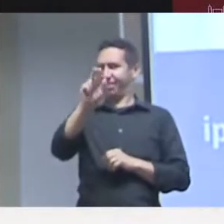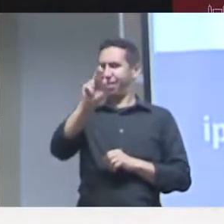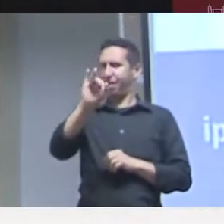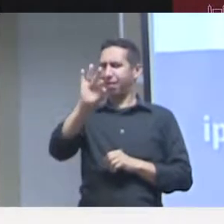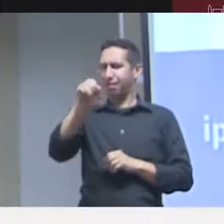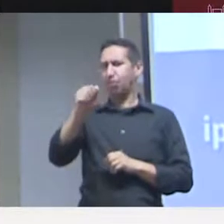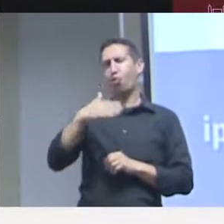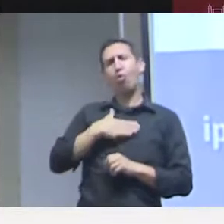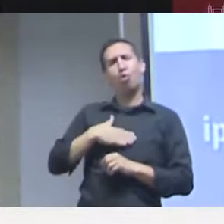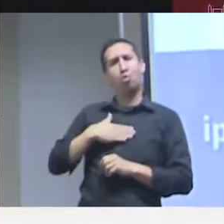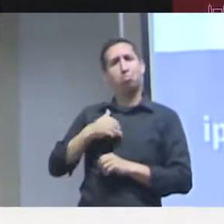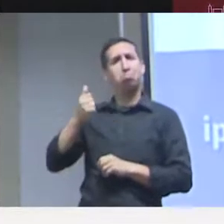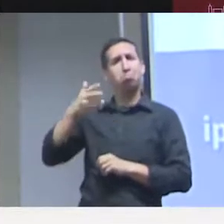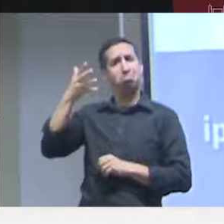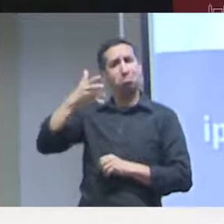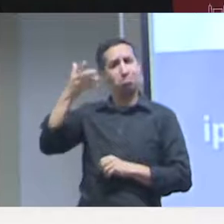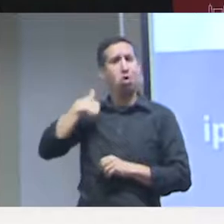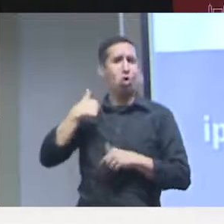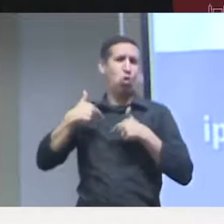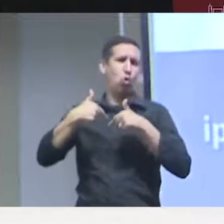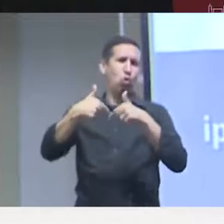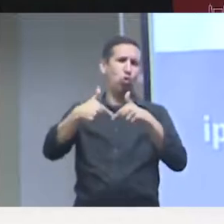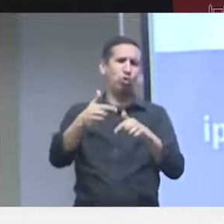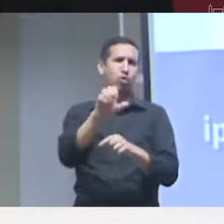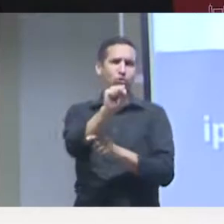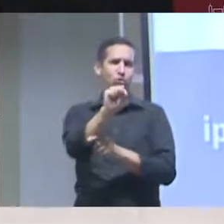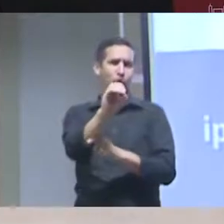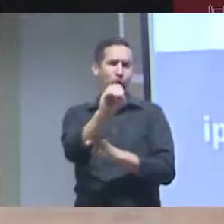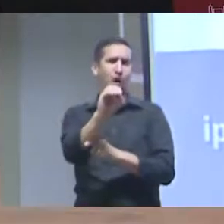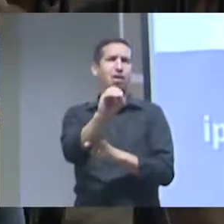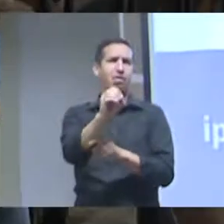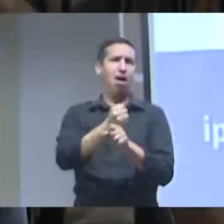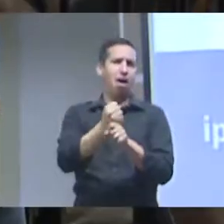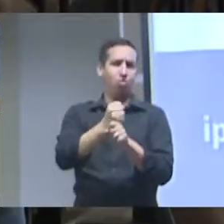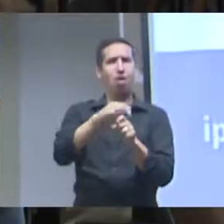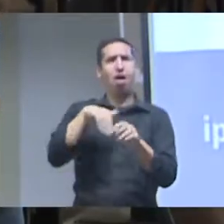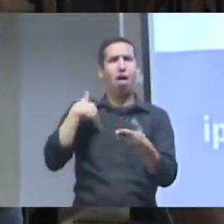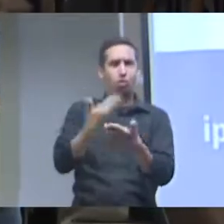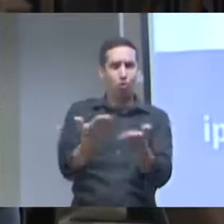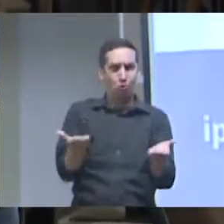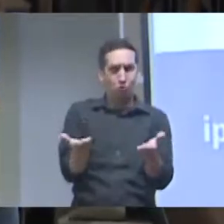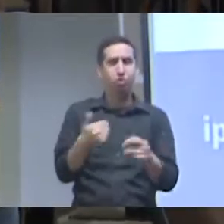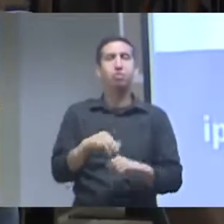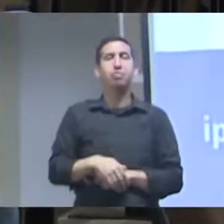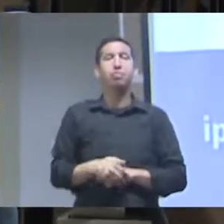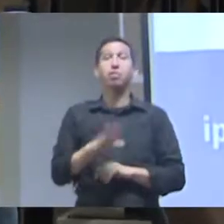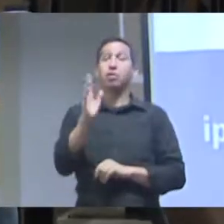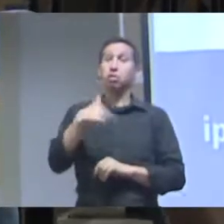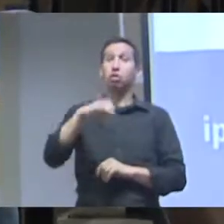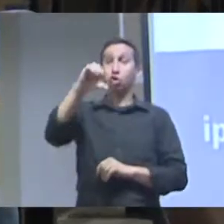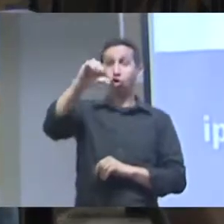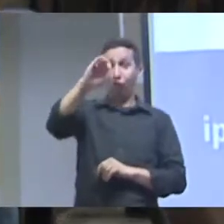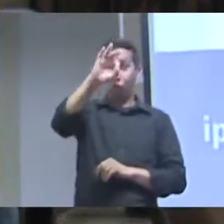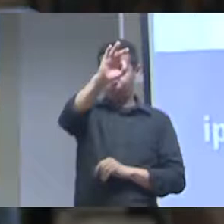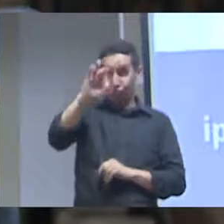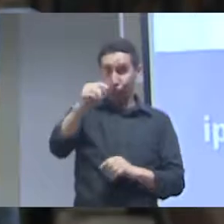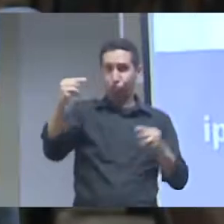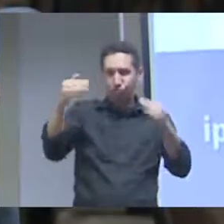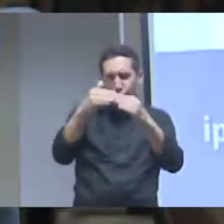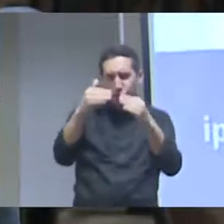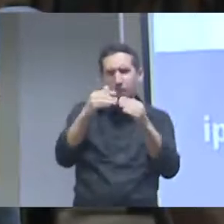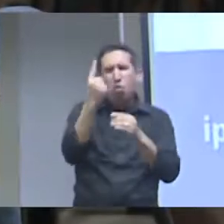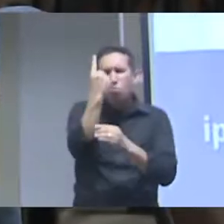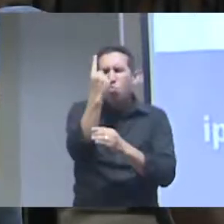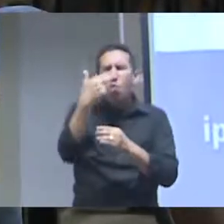obrigado adorei adorei todas as apresentações quero fazer uma pergunta para a Sarita que eu gostei muito da apresentação dela eu milito desde a década de